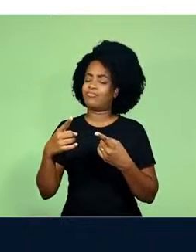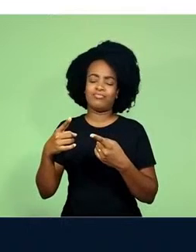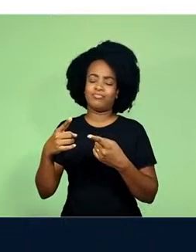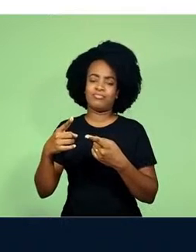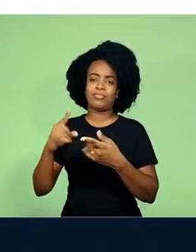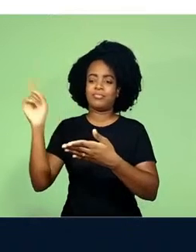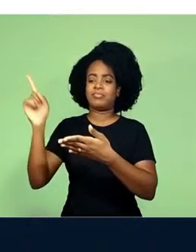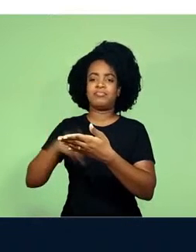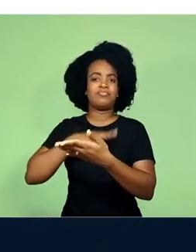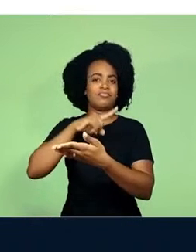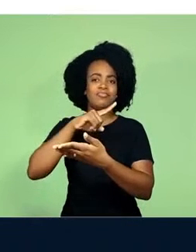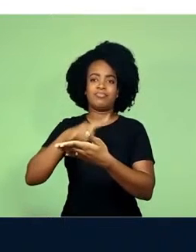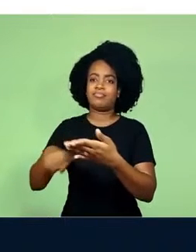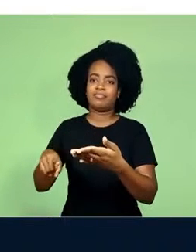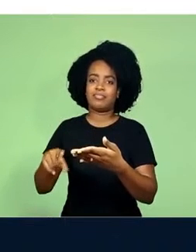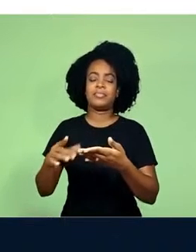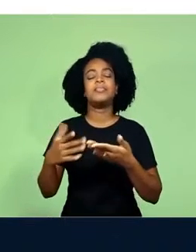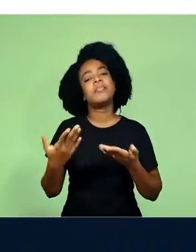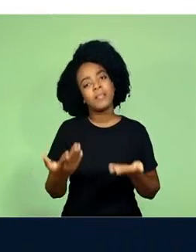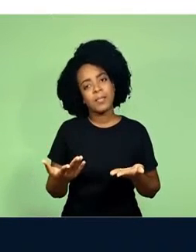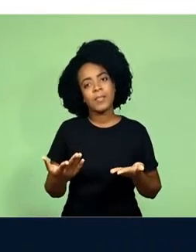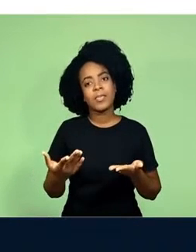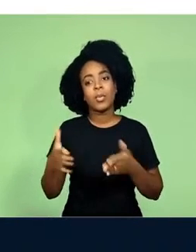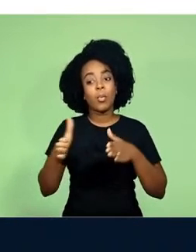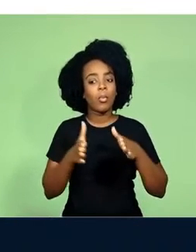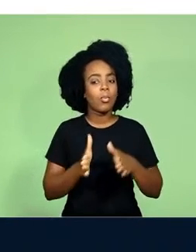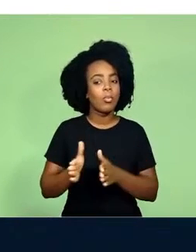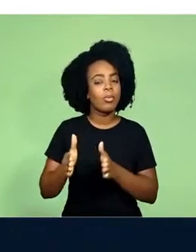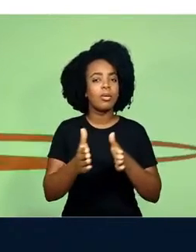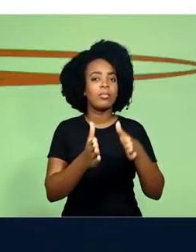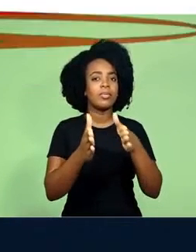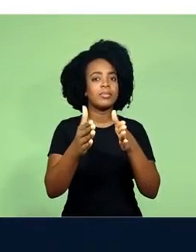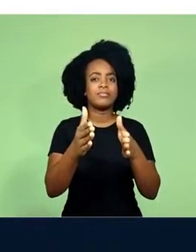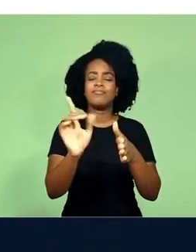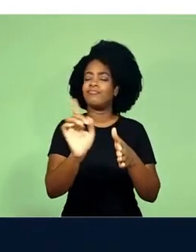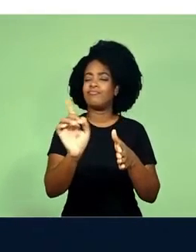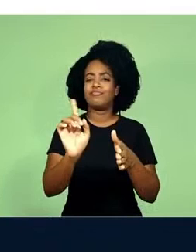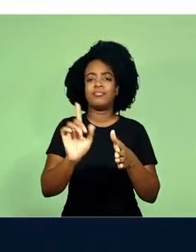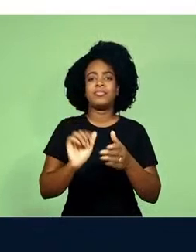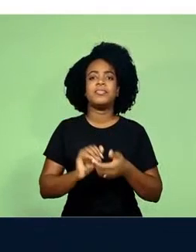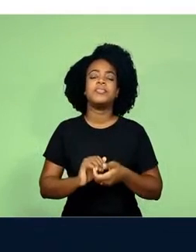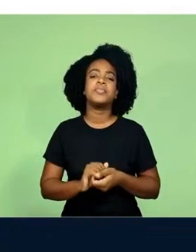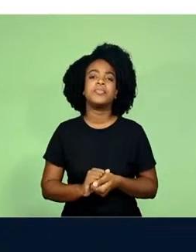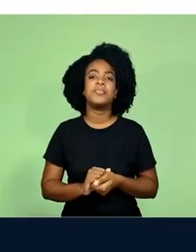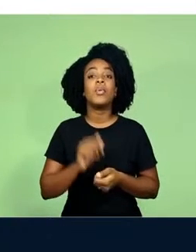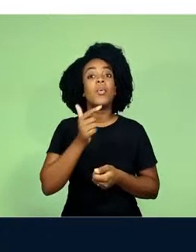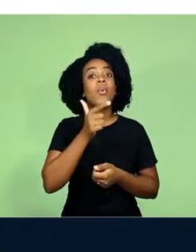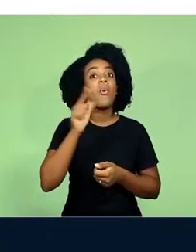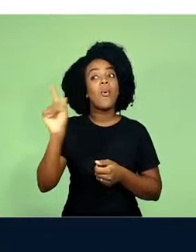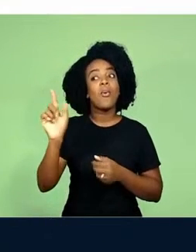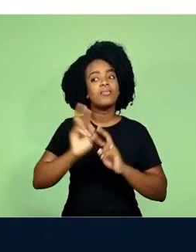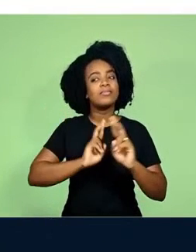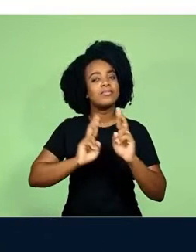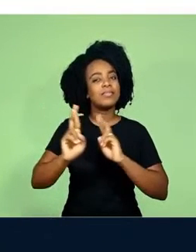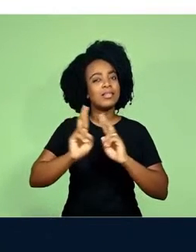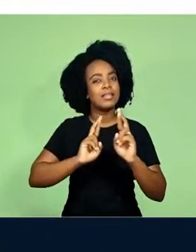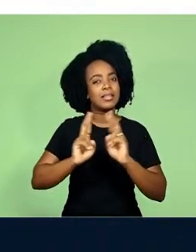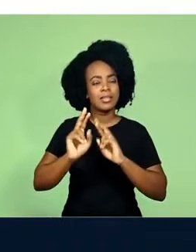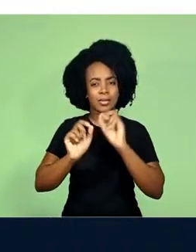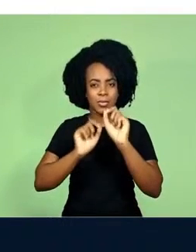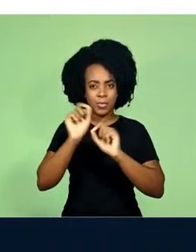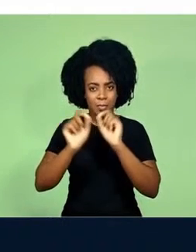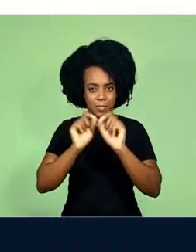exatamente isso que eu desejo abordar aqui e o caminho que eu desejo tomar. Uma outra relação